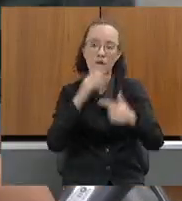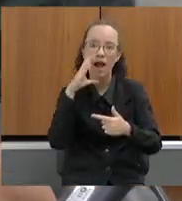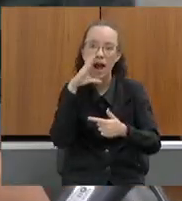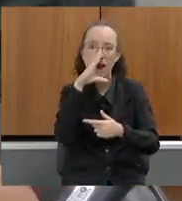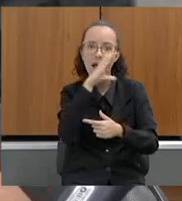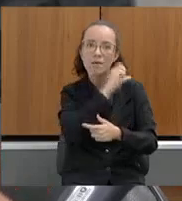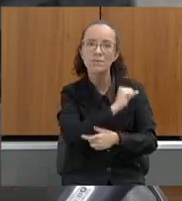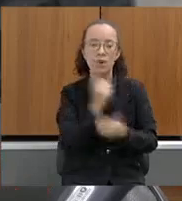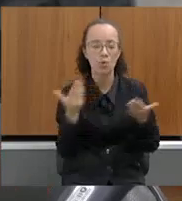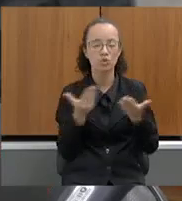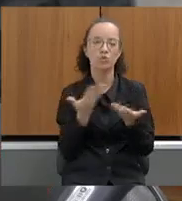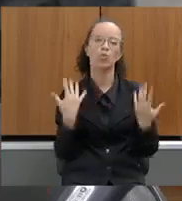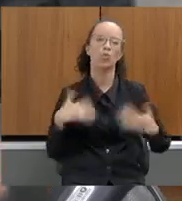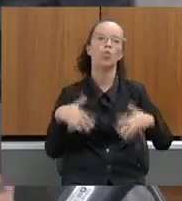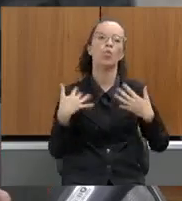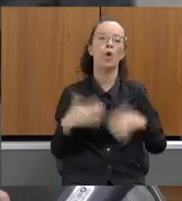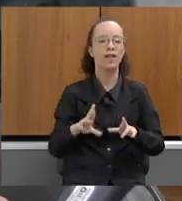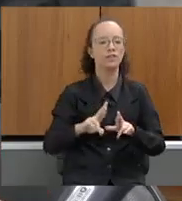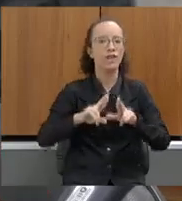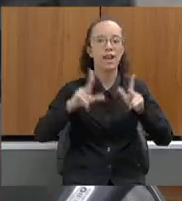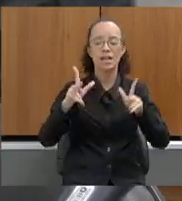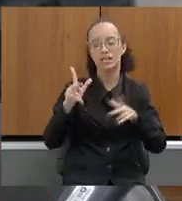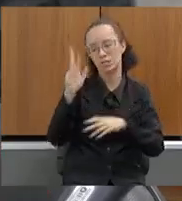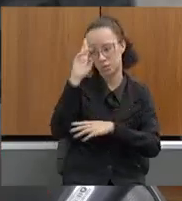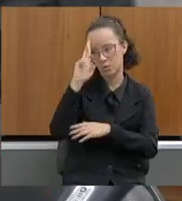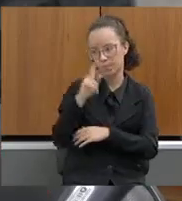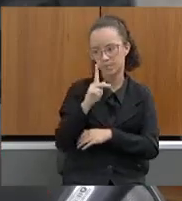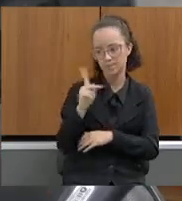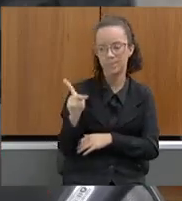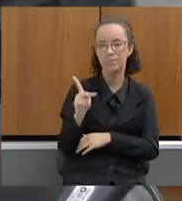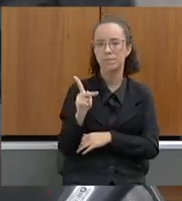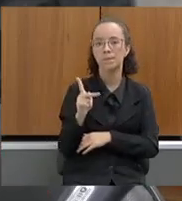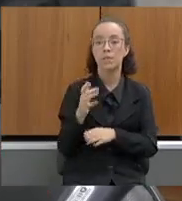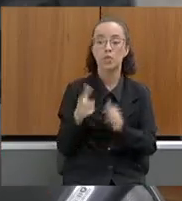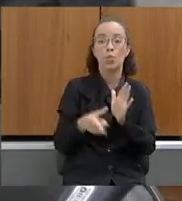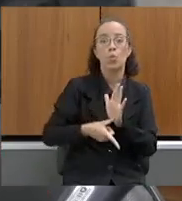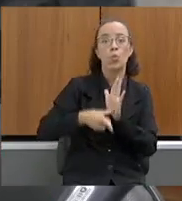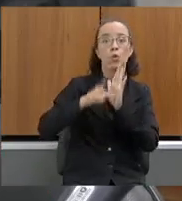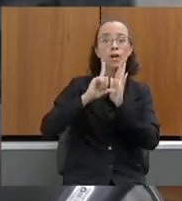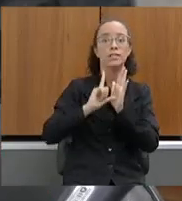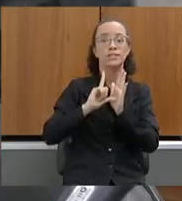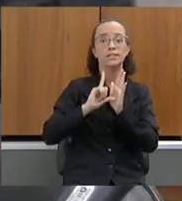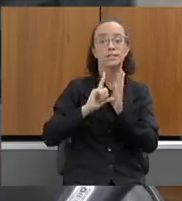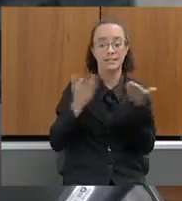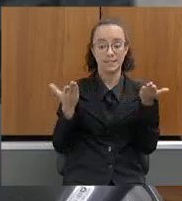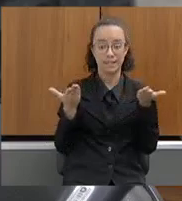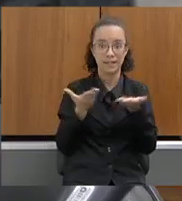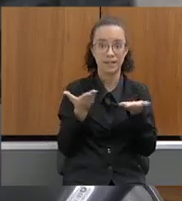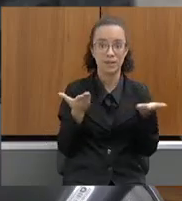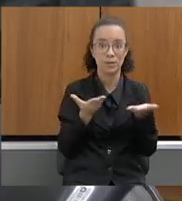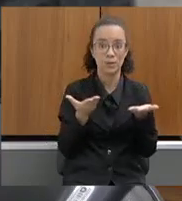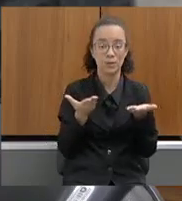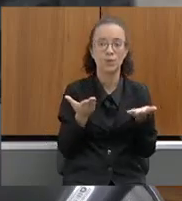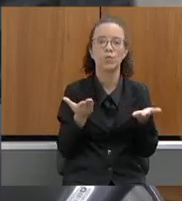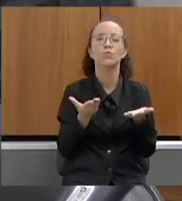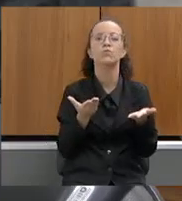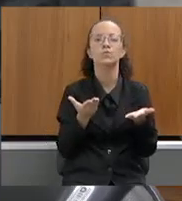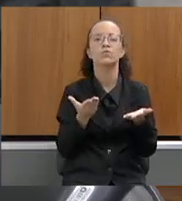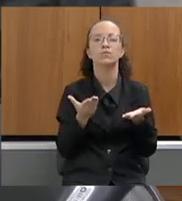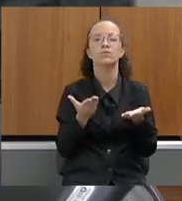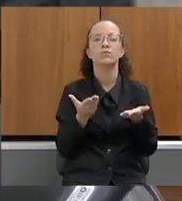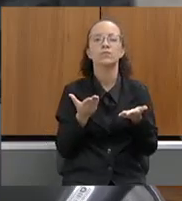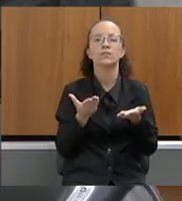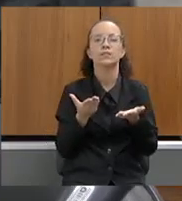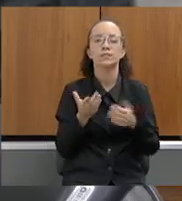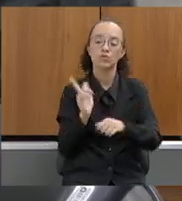feita atualmente. a diferença que é, presidente, do antes e do depois da